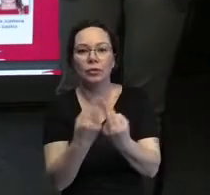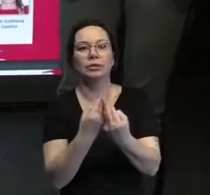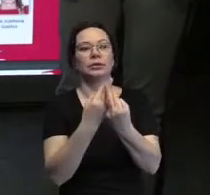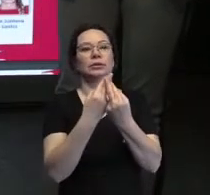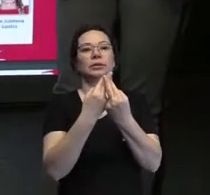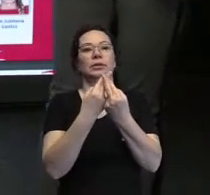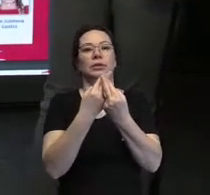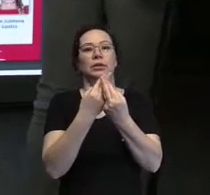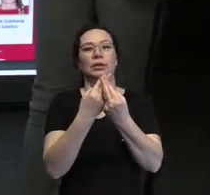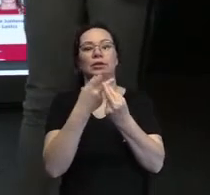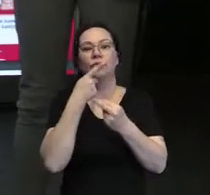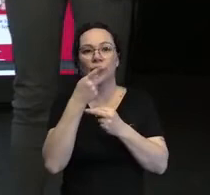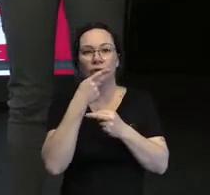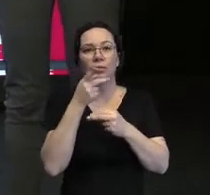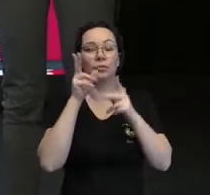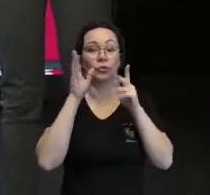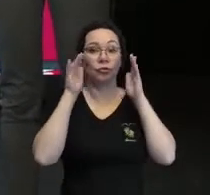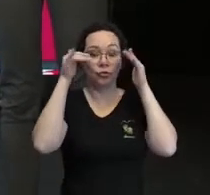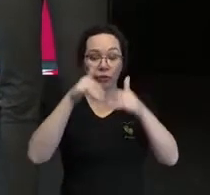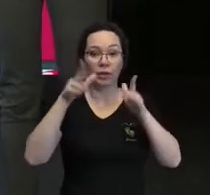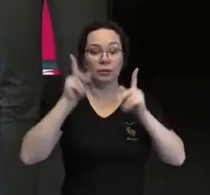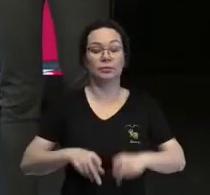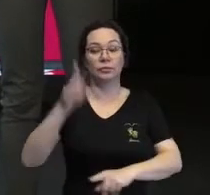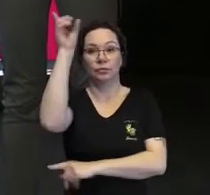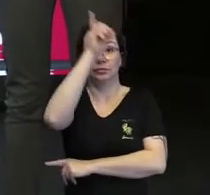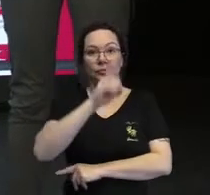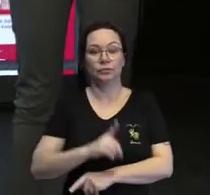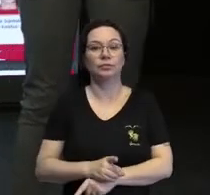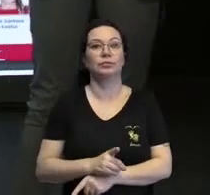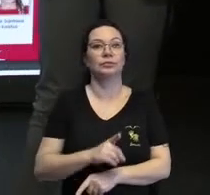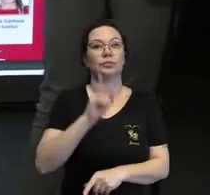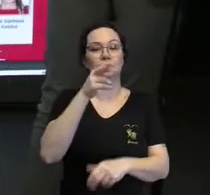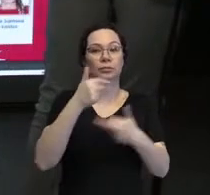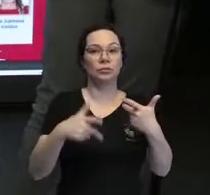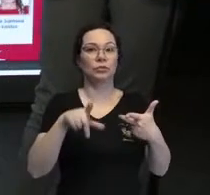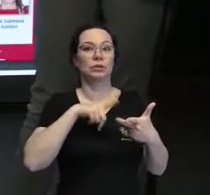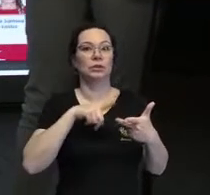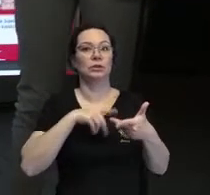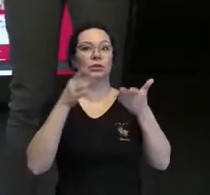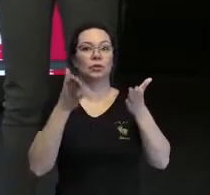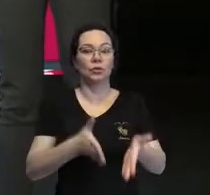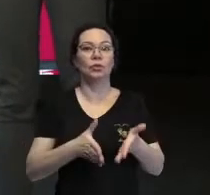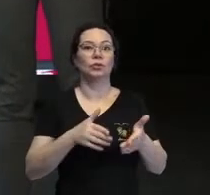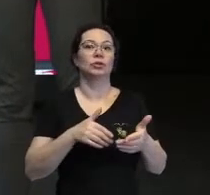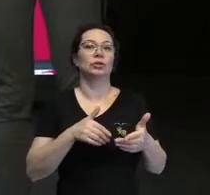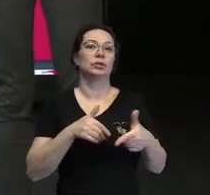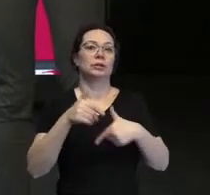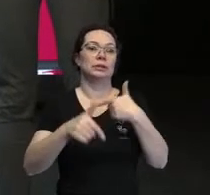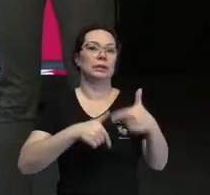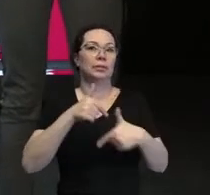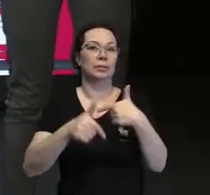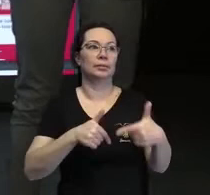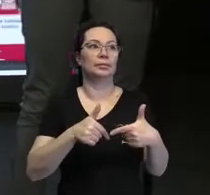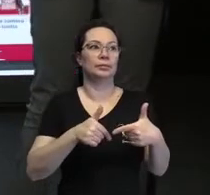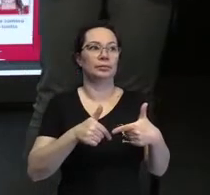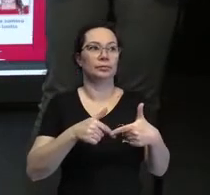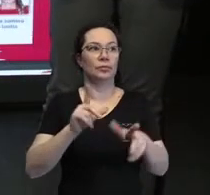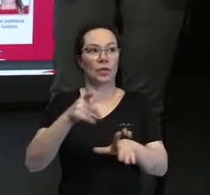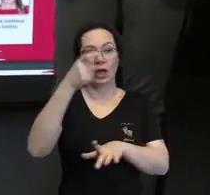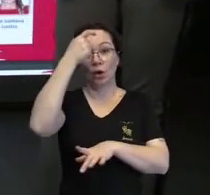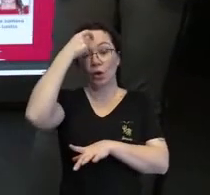pessoas com deficiência, então uma das ações que nós temos hoje trabalhando é a